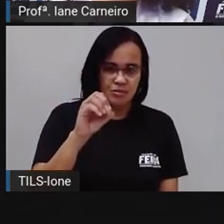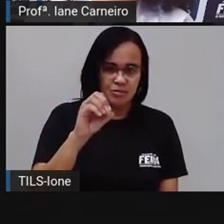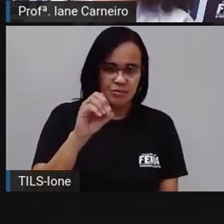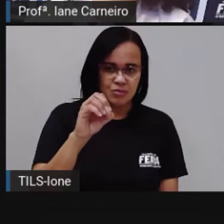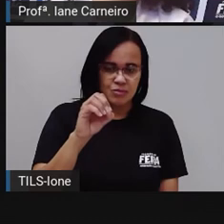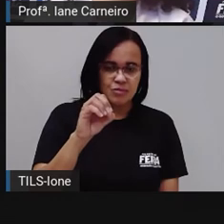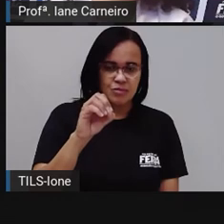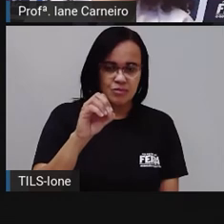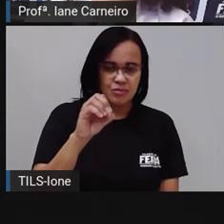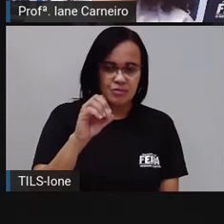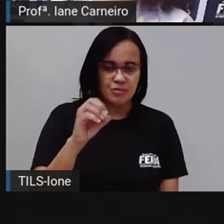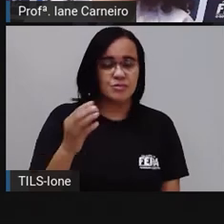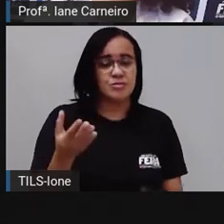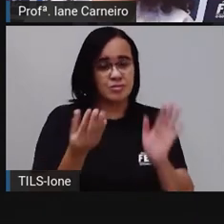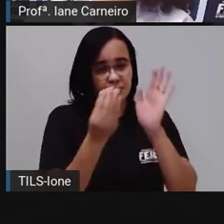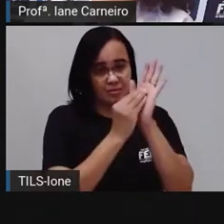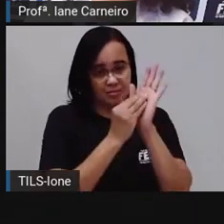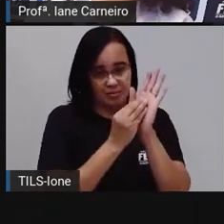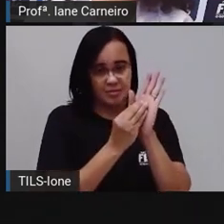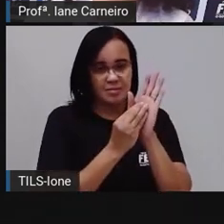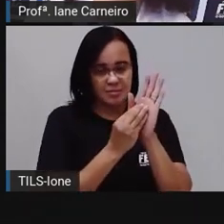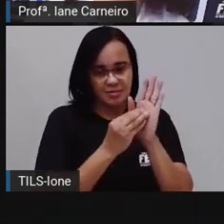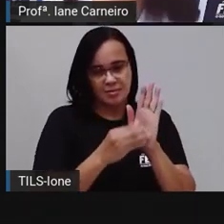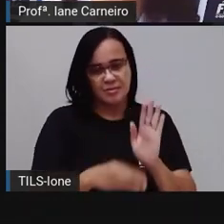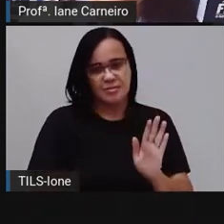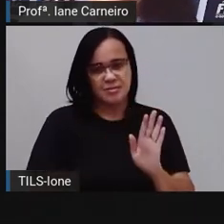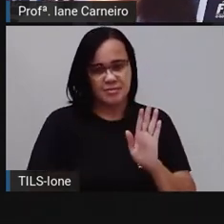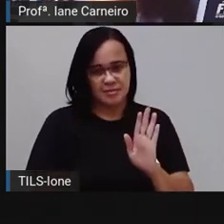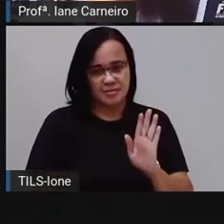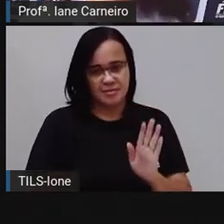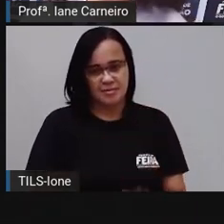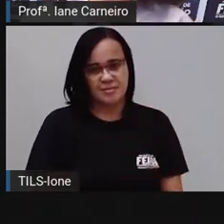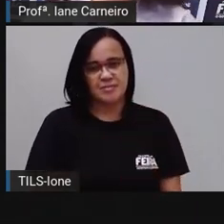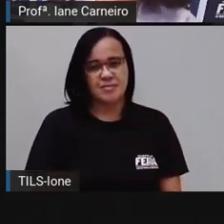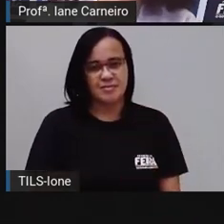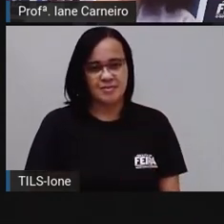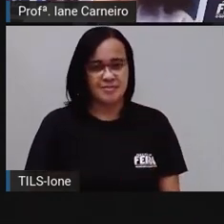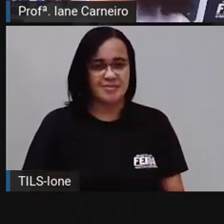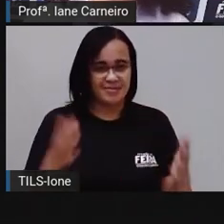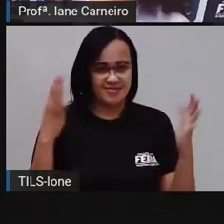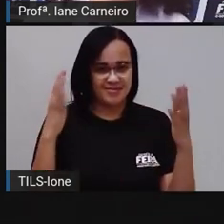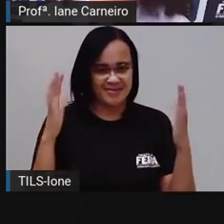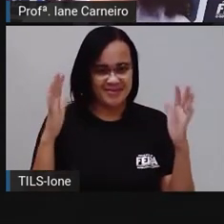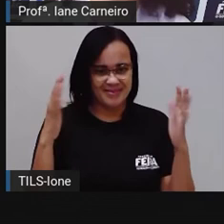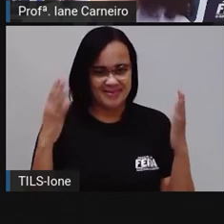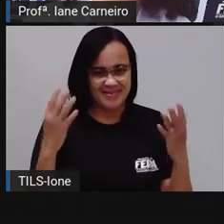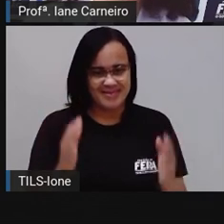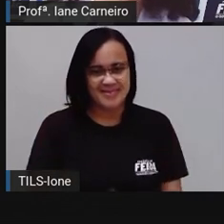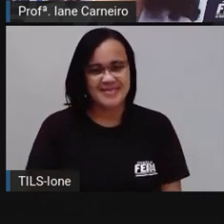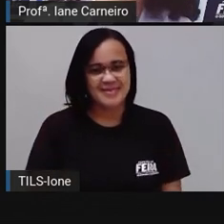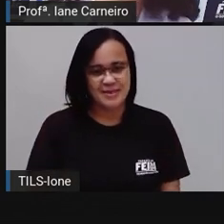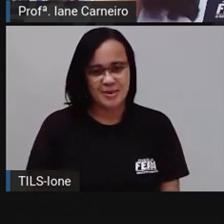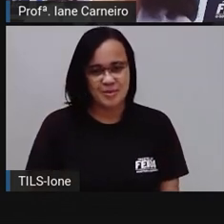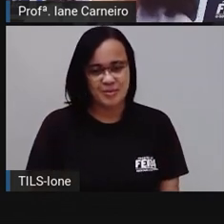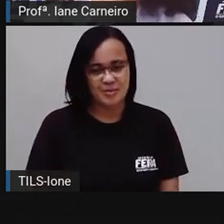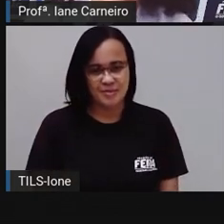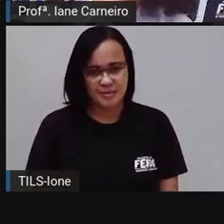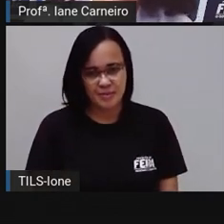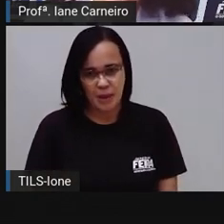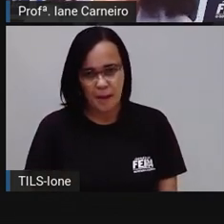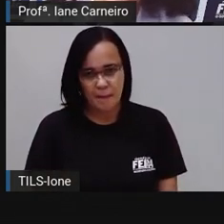avô. Anotem aí, ó. Avô. Acertamos. Vamos para a próxima.